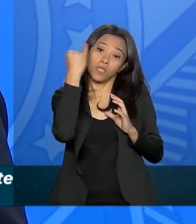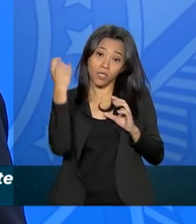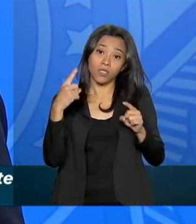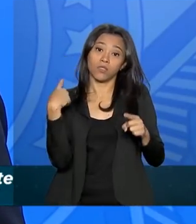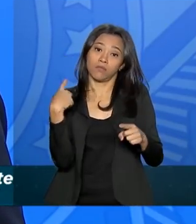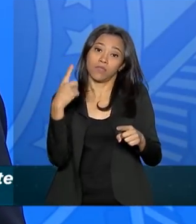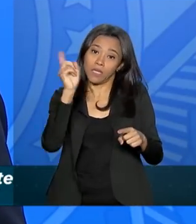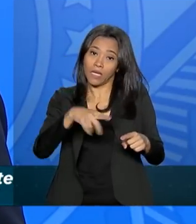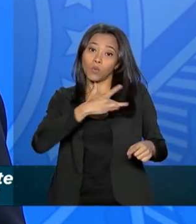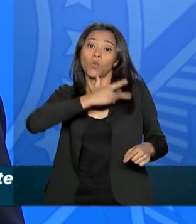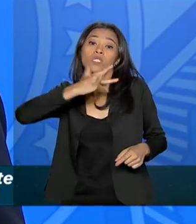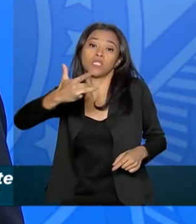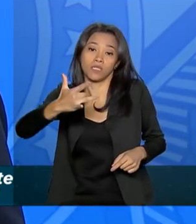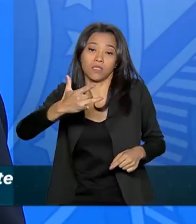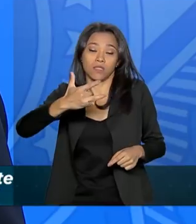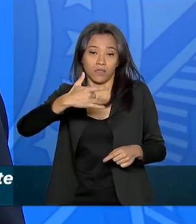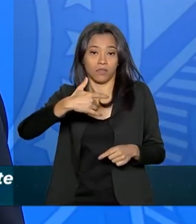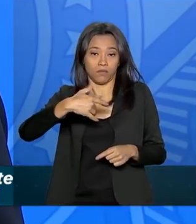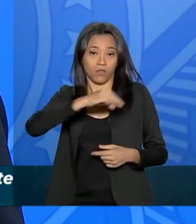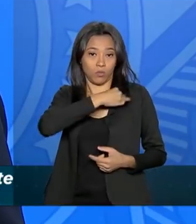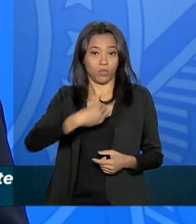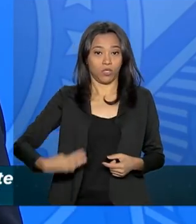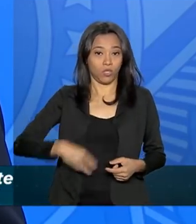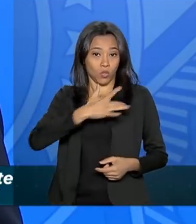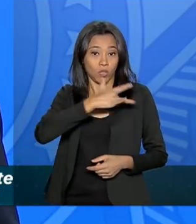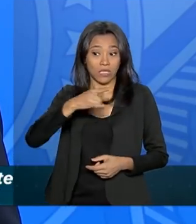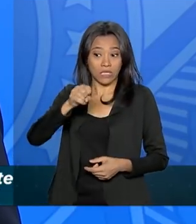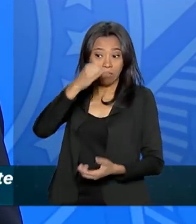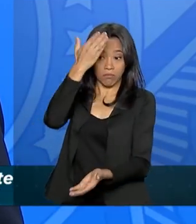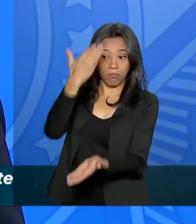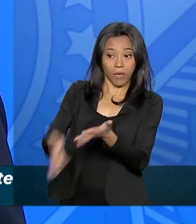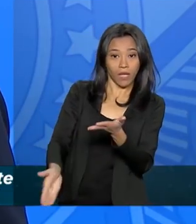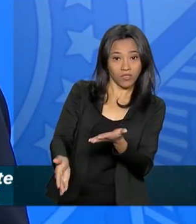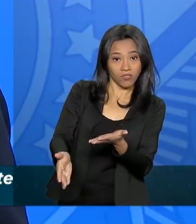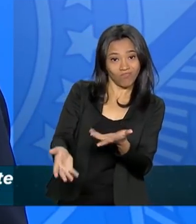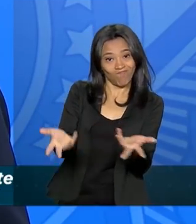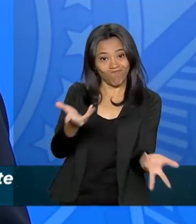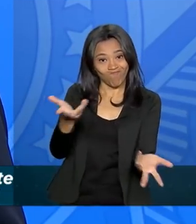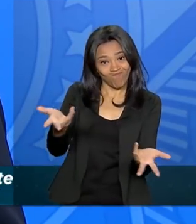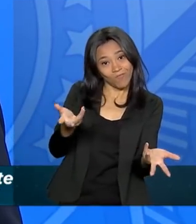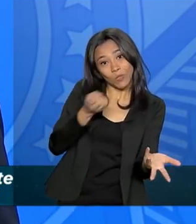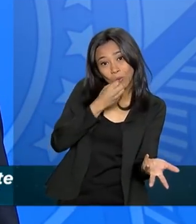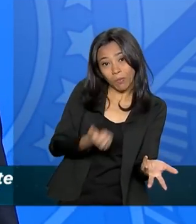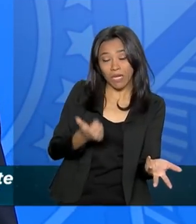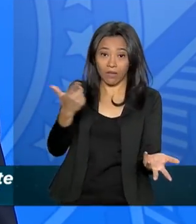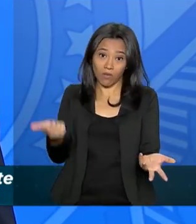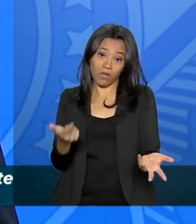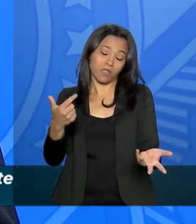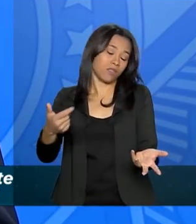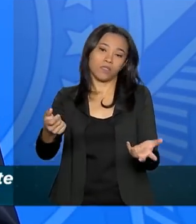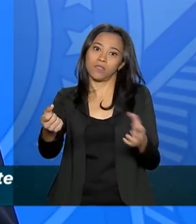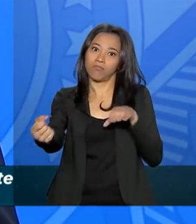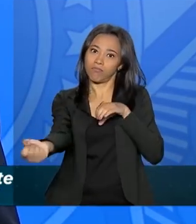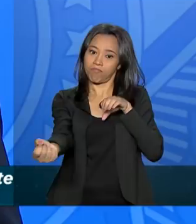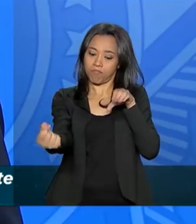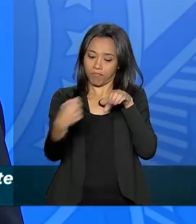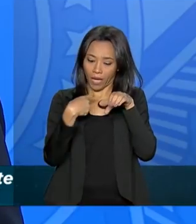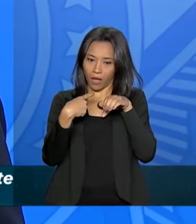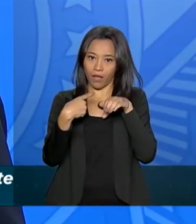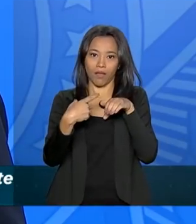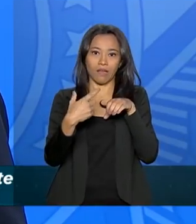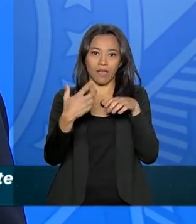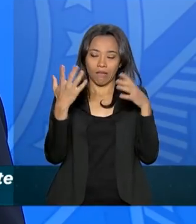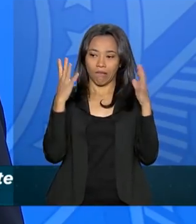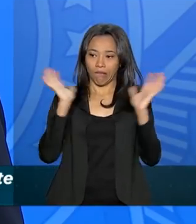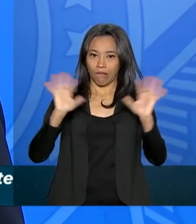que é a do Onyx. Porque se um centroavante perde um gol, tudo bem. O pessoal esquece rapidamente. Agora, se um goleiro toma um frango, fica marcado a vida